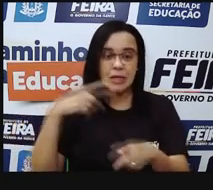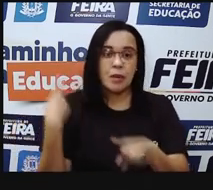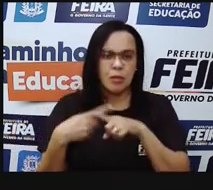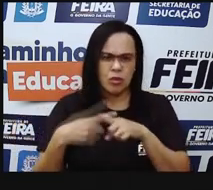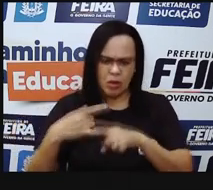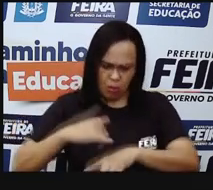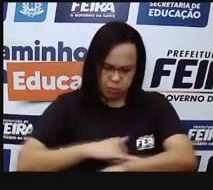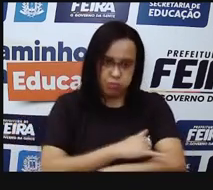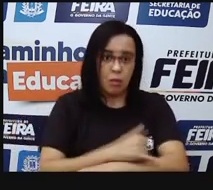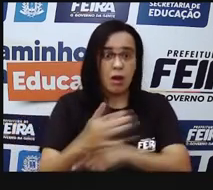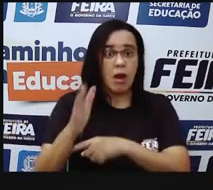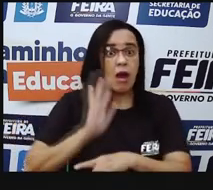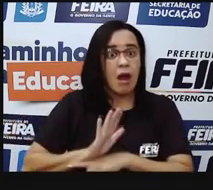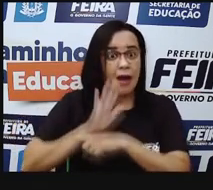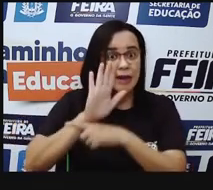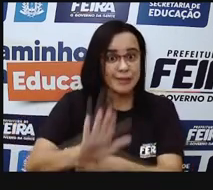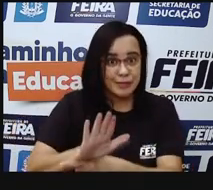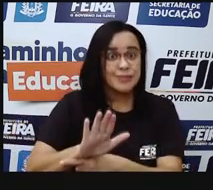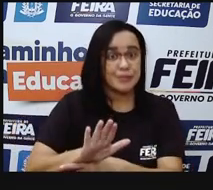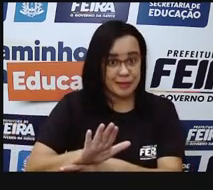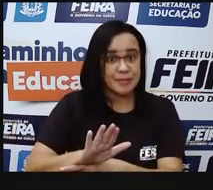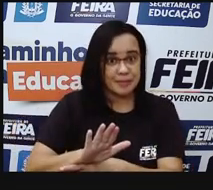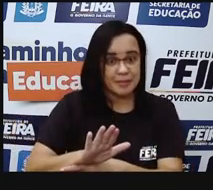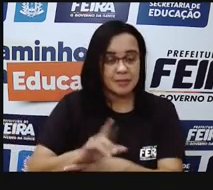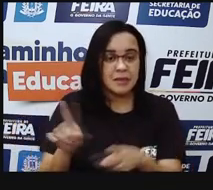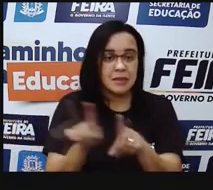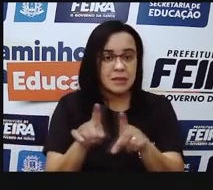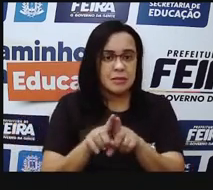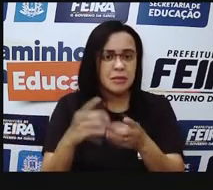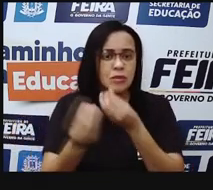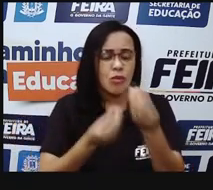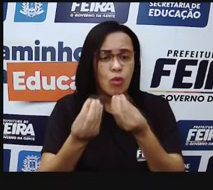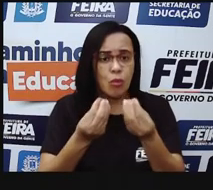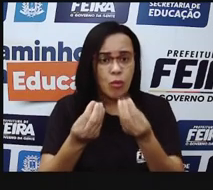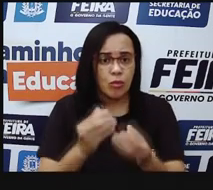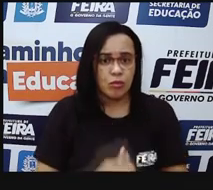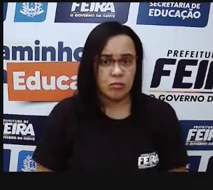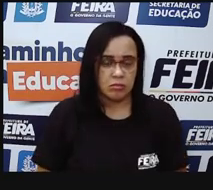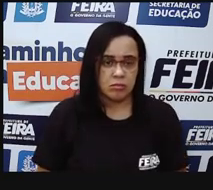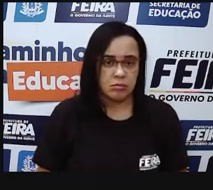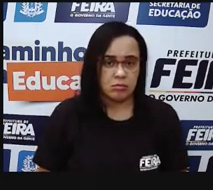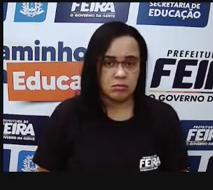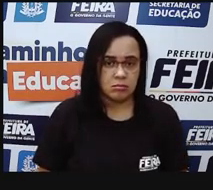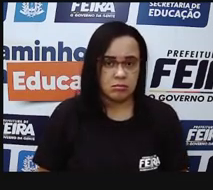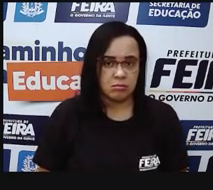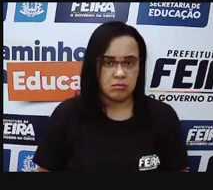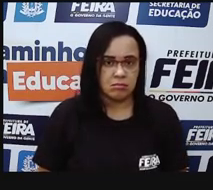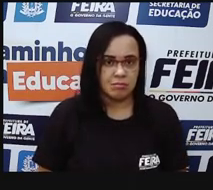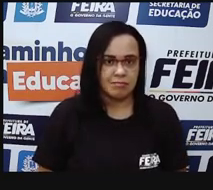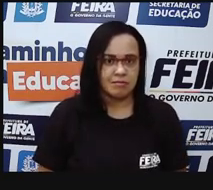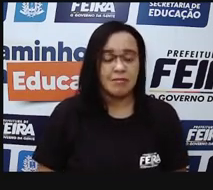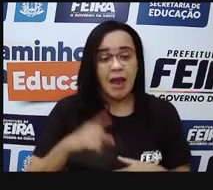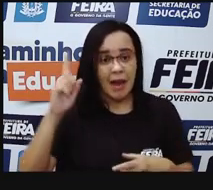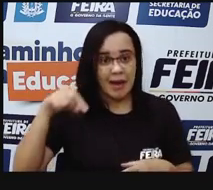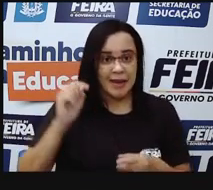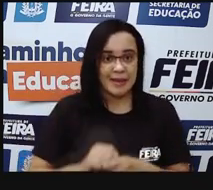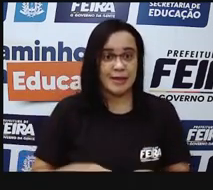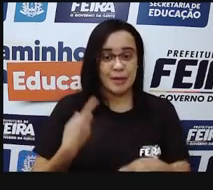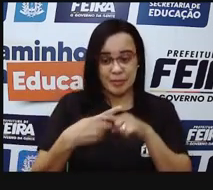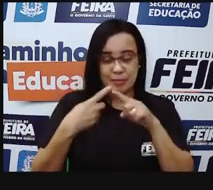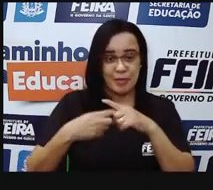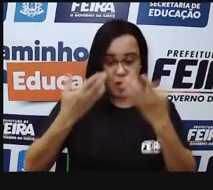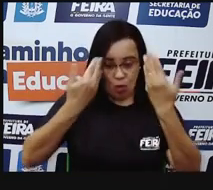serve para amortecimento, serve para que a gente tenha um isolante térreo no nosso